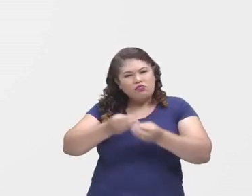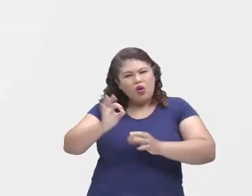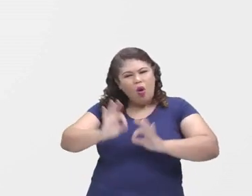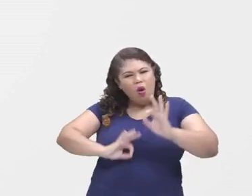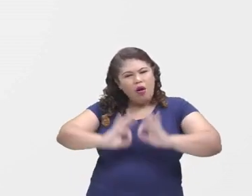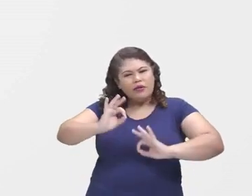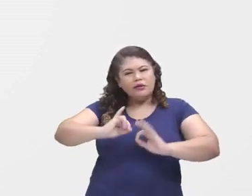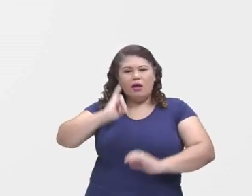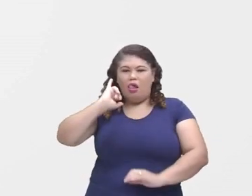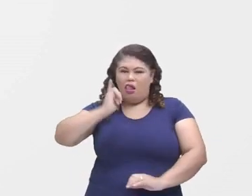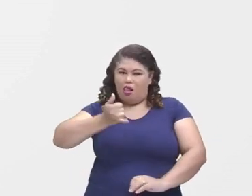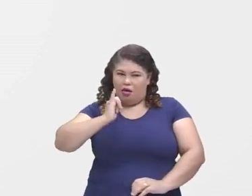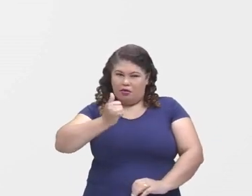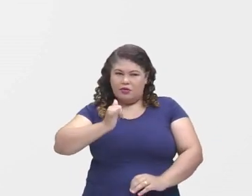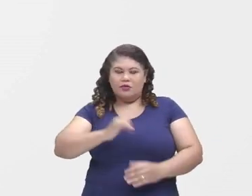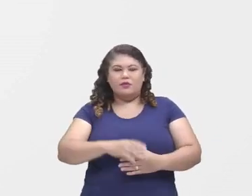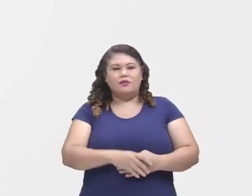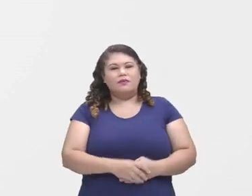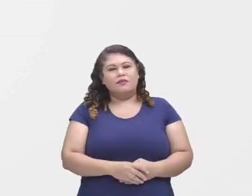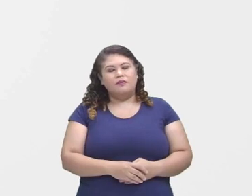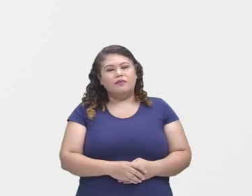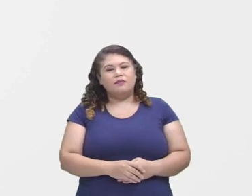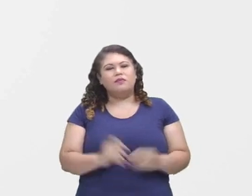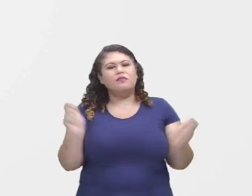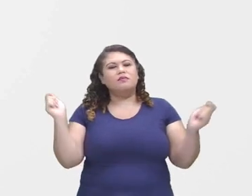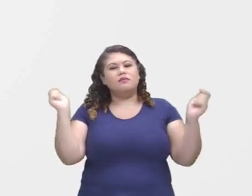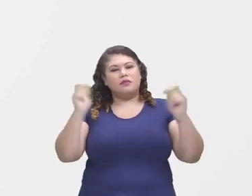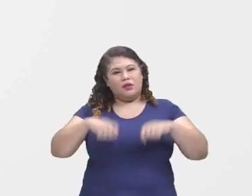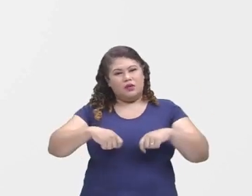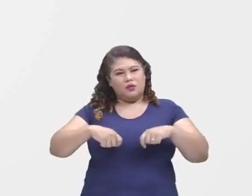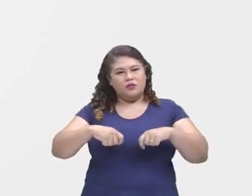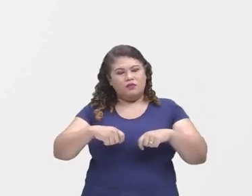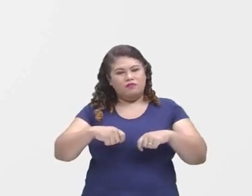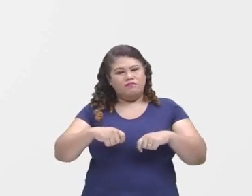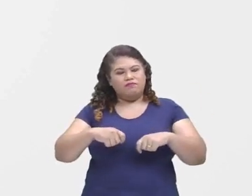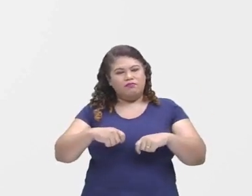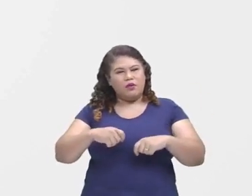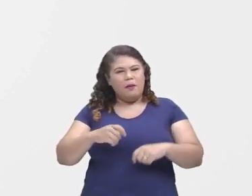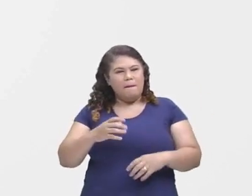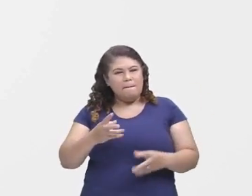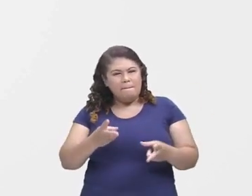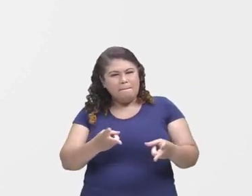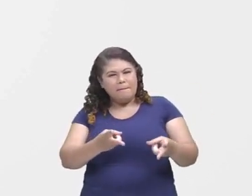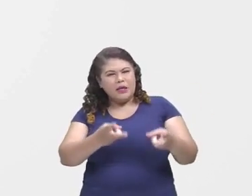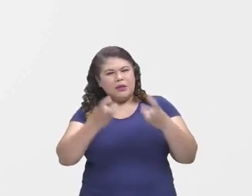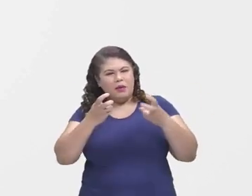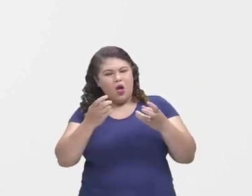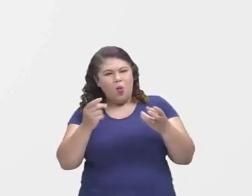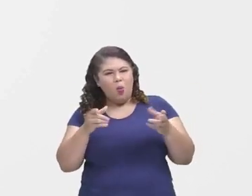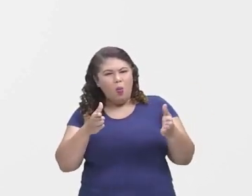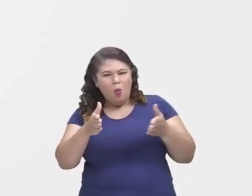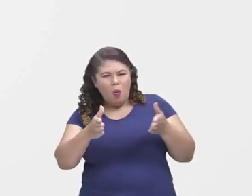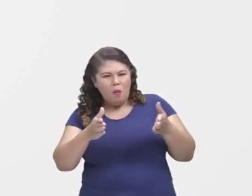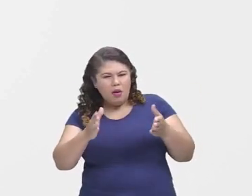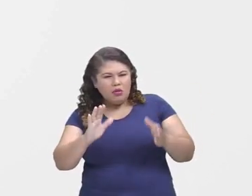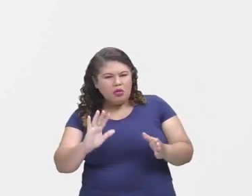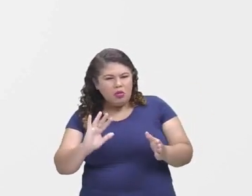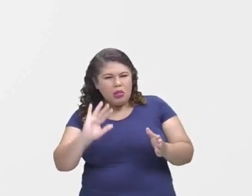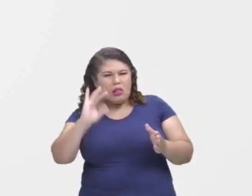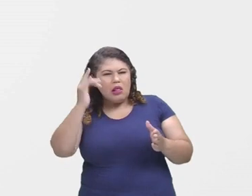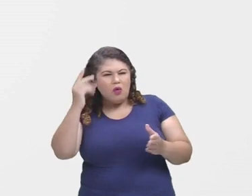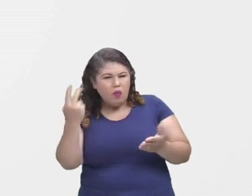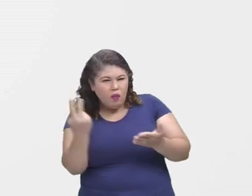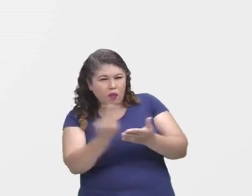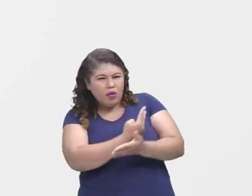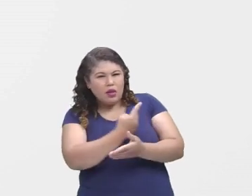narrativas. As nossas habilidades, reconhecer o conflito gerador de uma